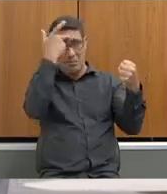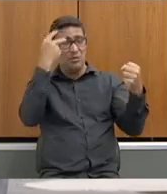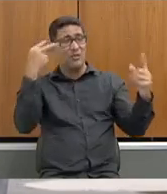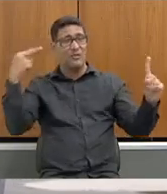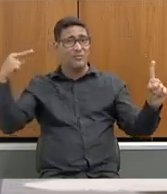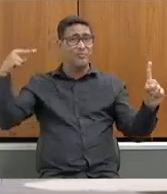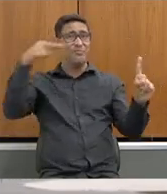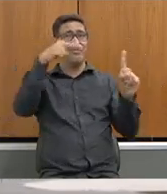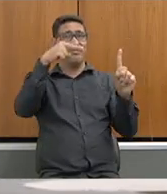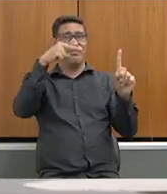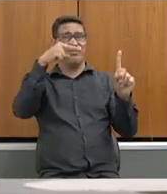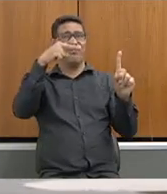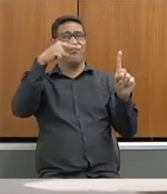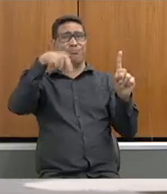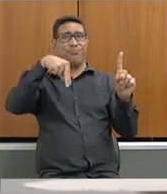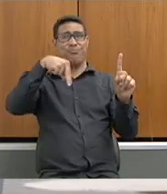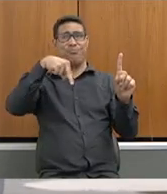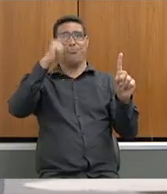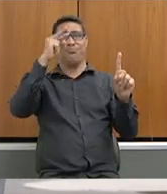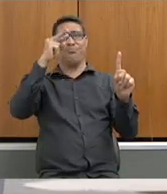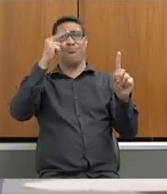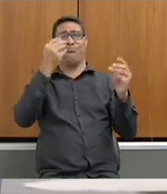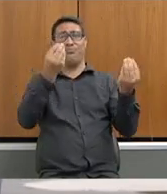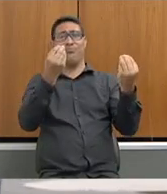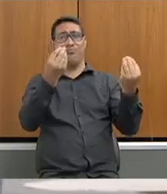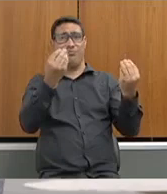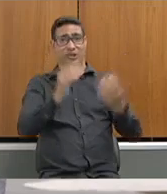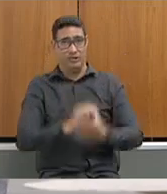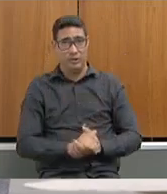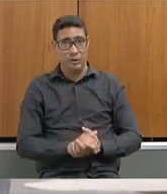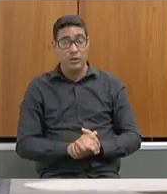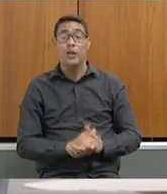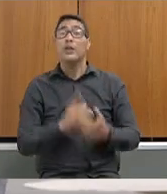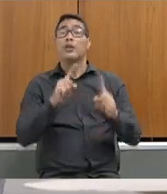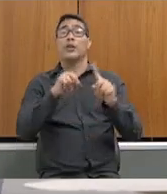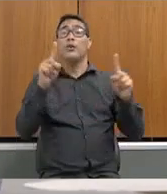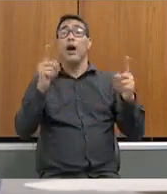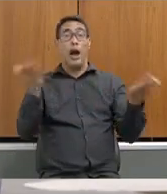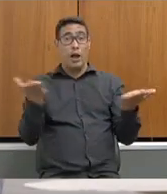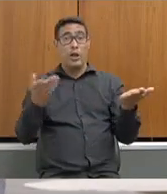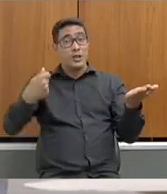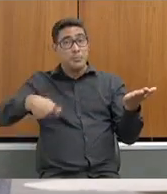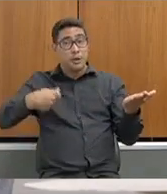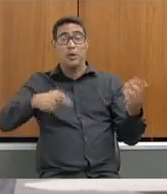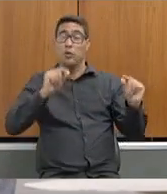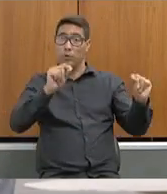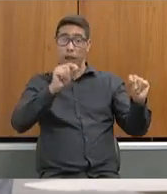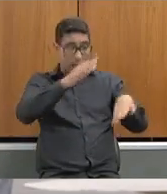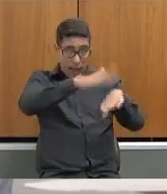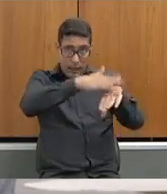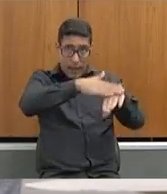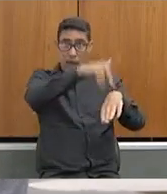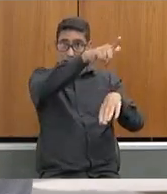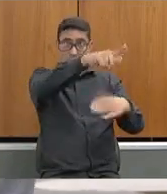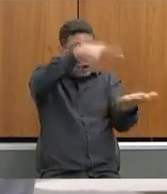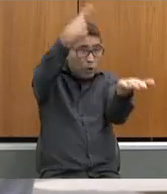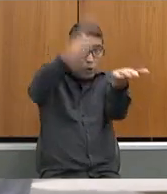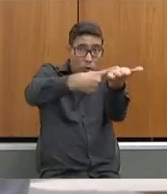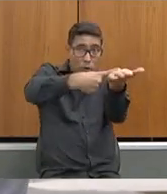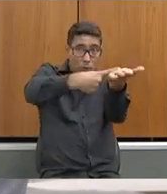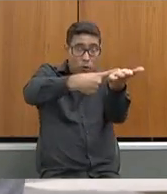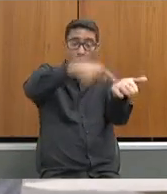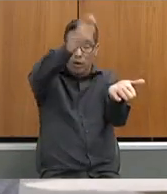que o primeiro ponto é permanecermos com a política de garantia de que os termos gerados serão pagos.